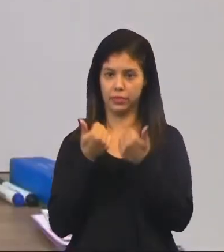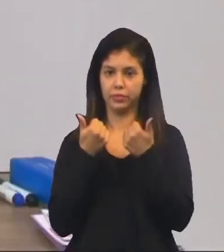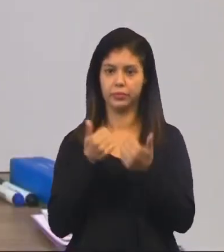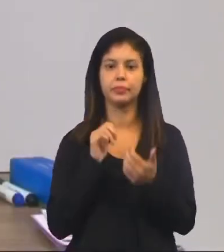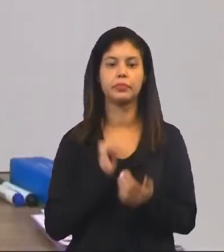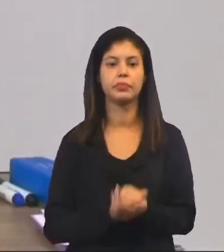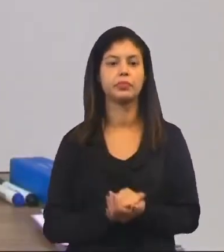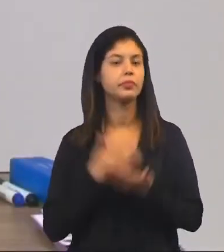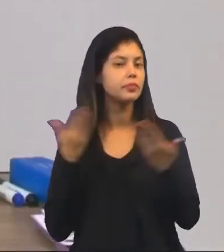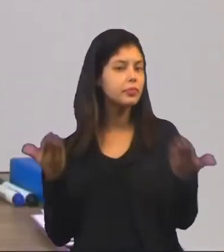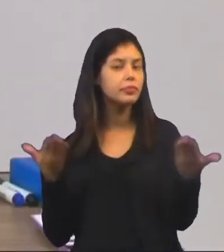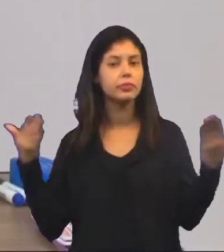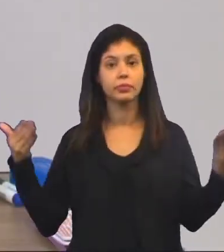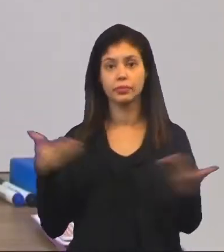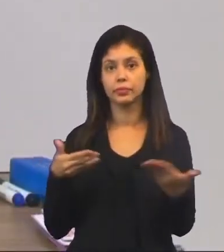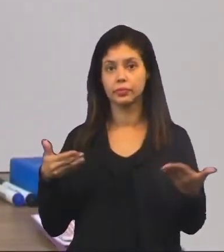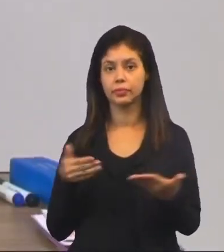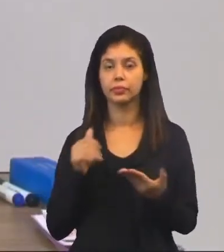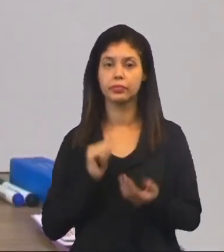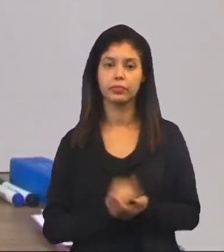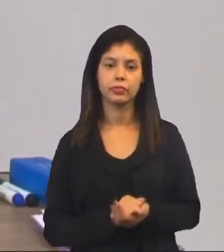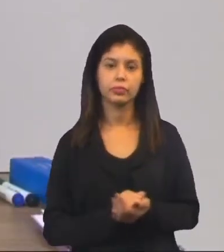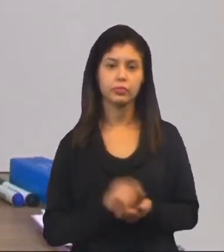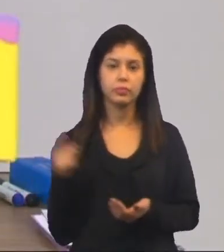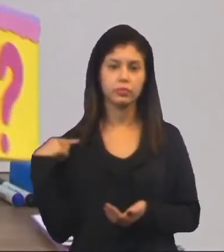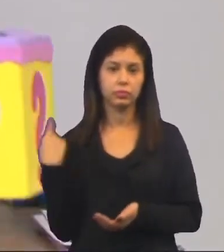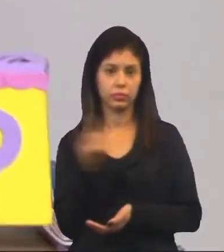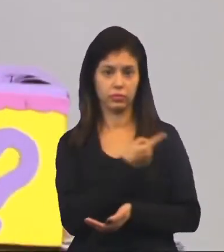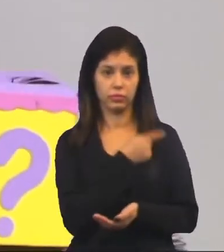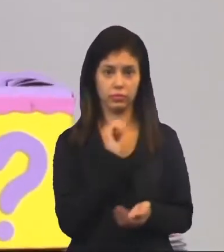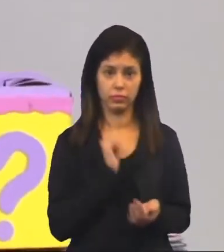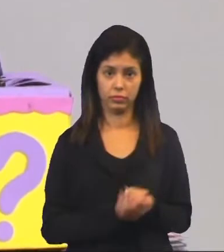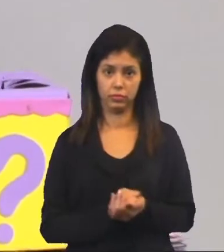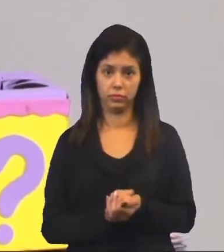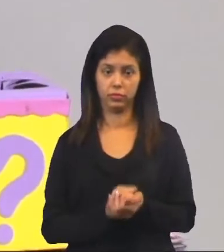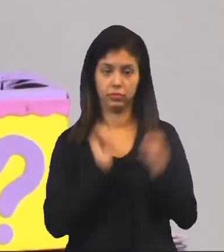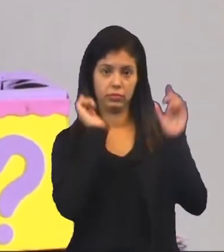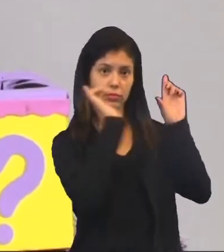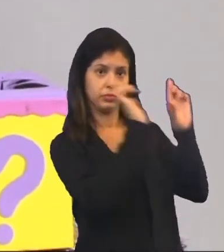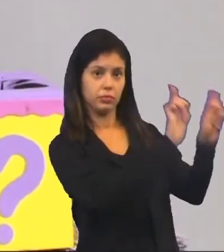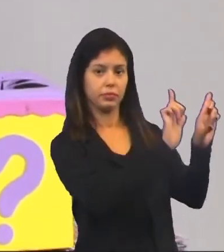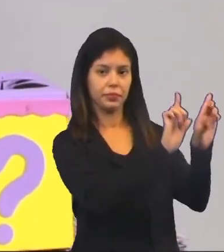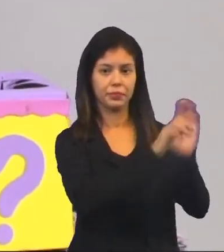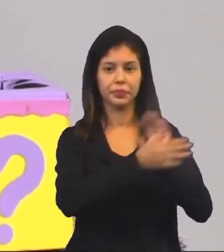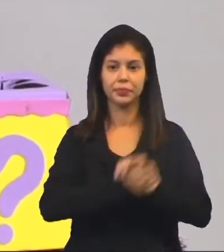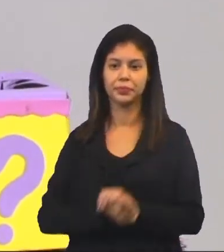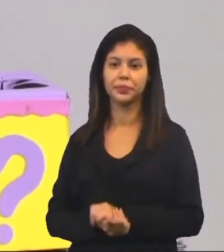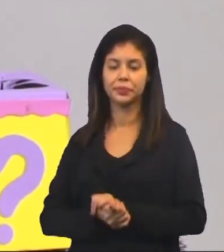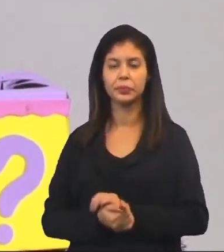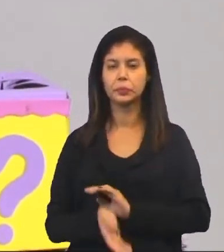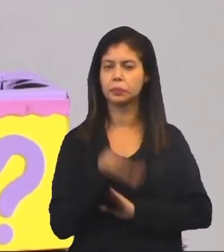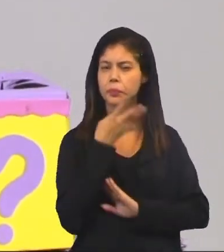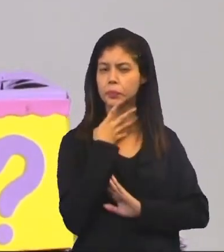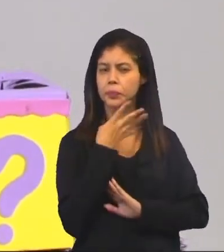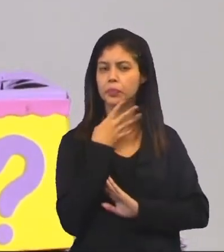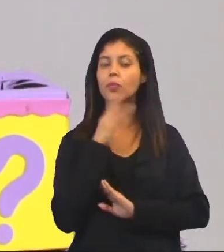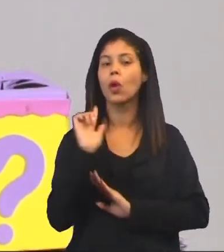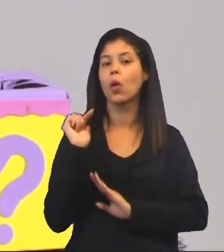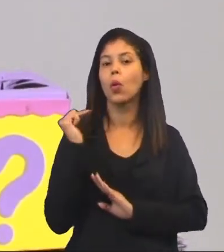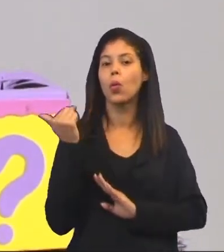Então, agora, nós vamos para o nosso cartaz. Nós vamos conhecer